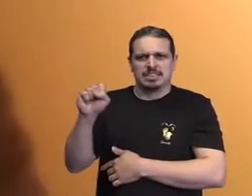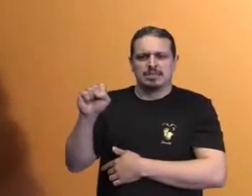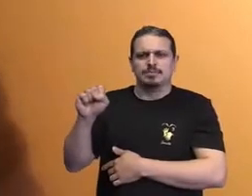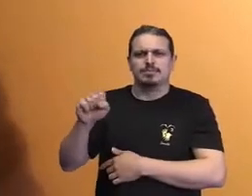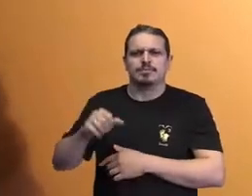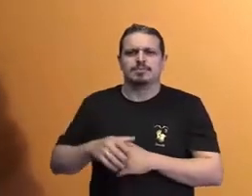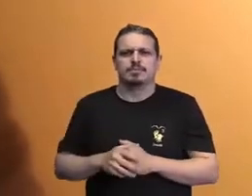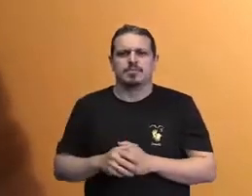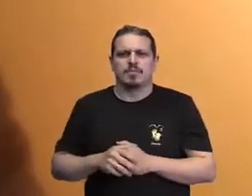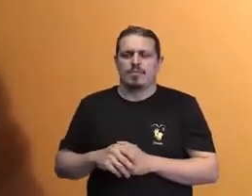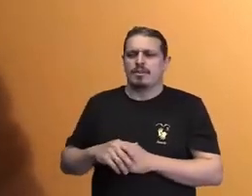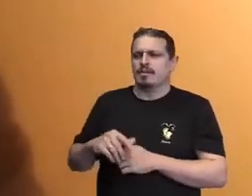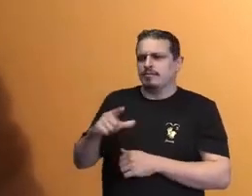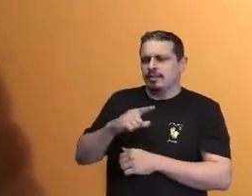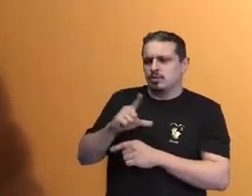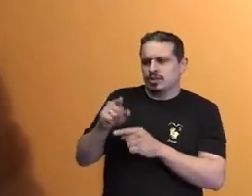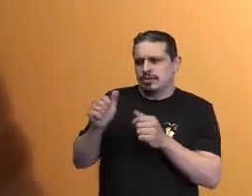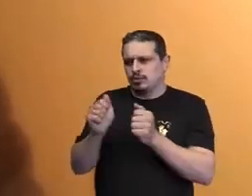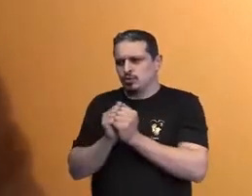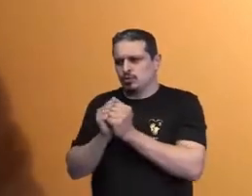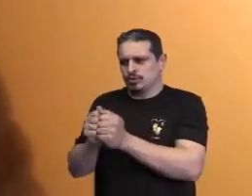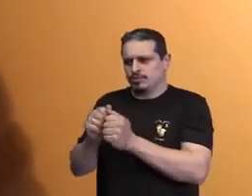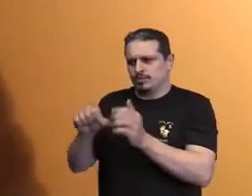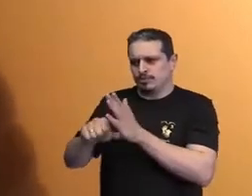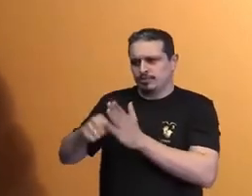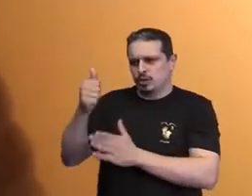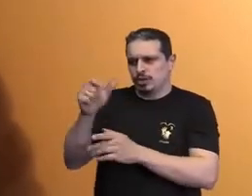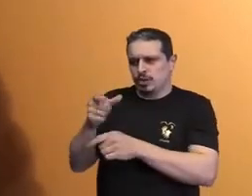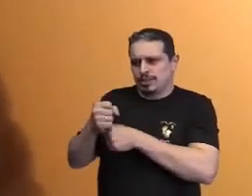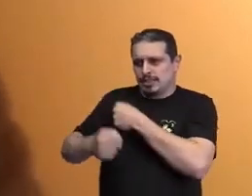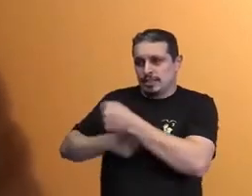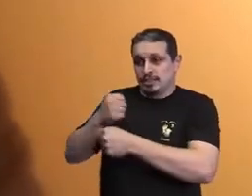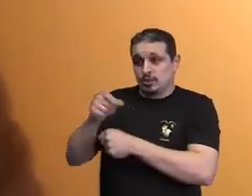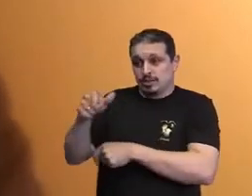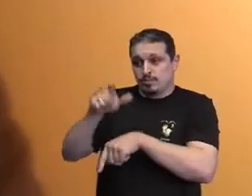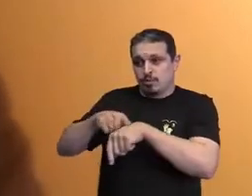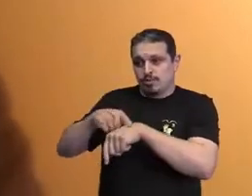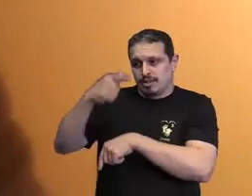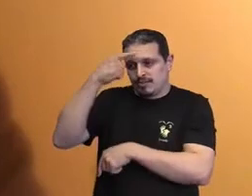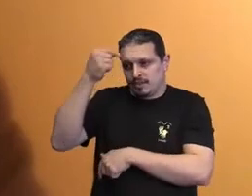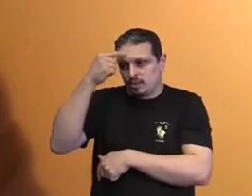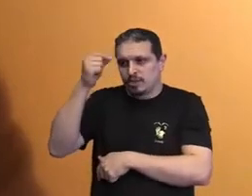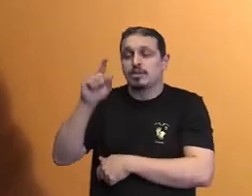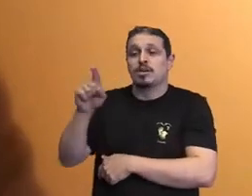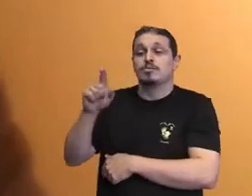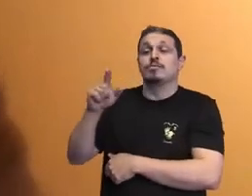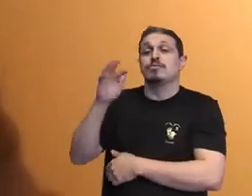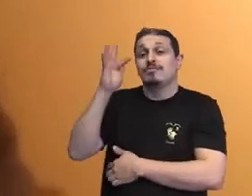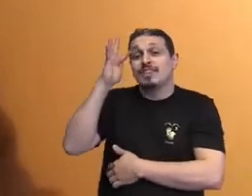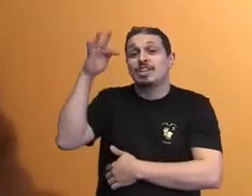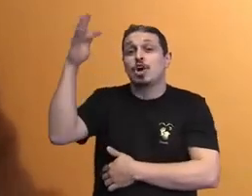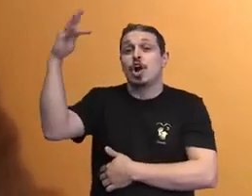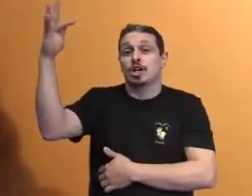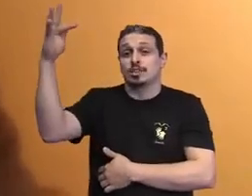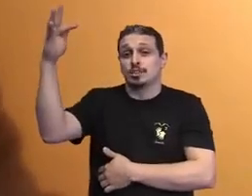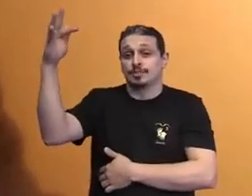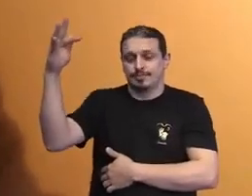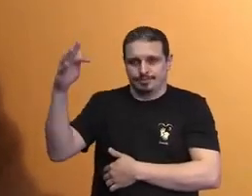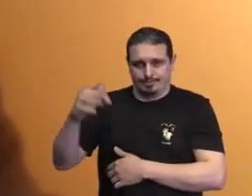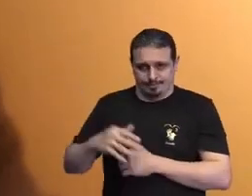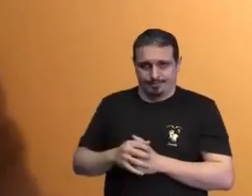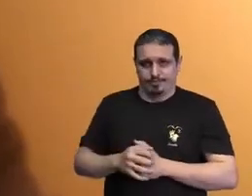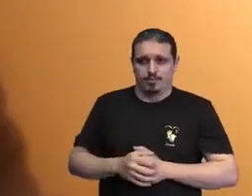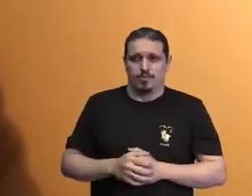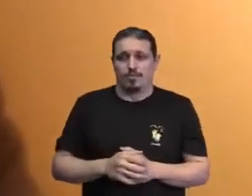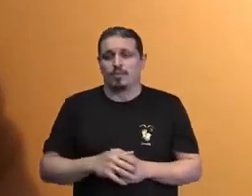estava no primeiro ano da universidade fazendo filosofia, há uma música inacreditável de